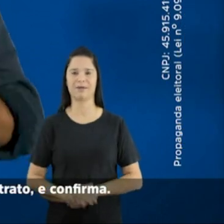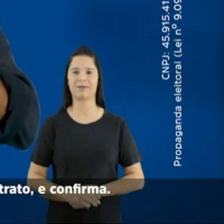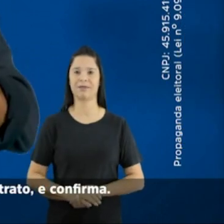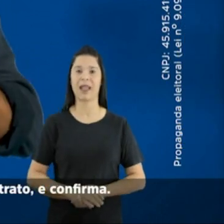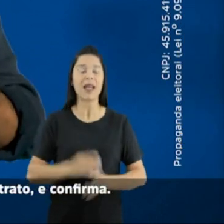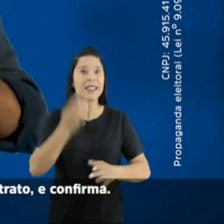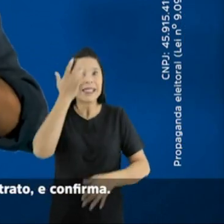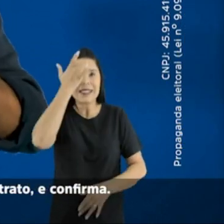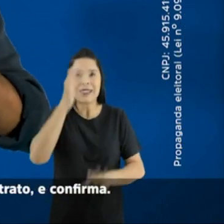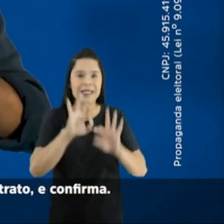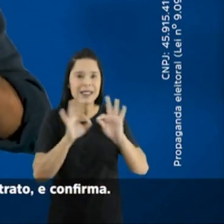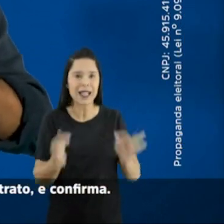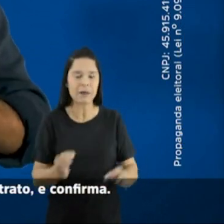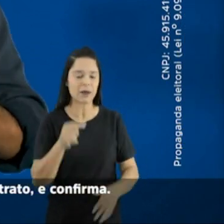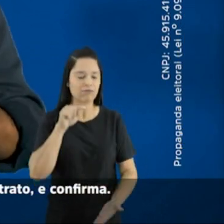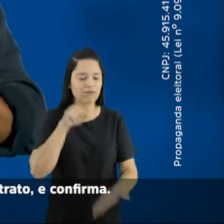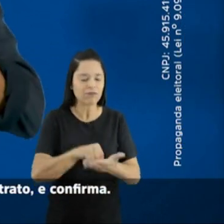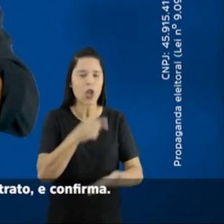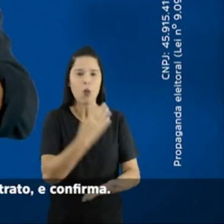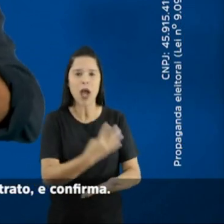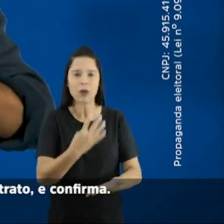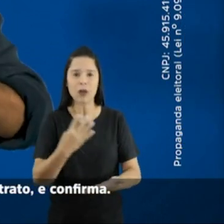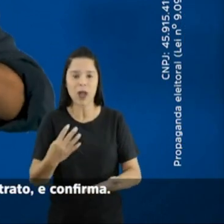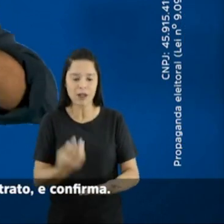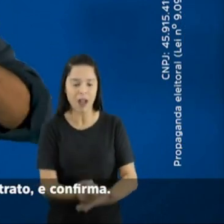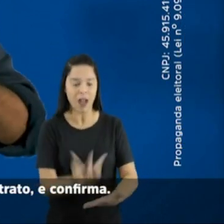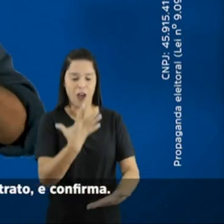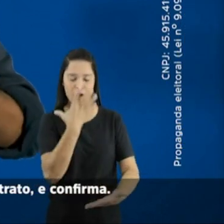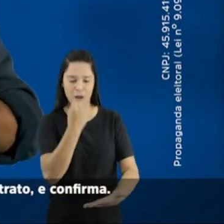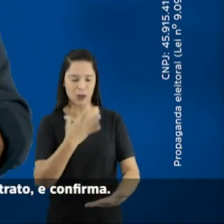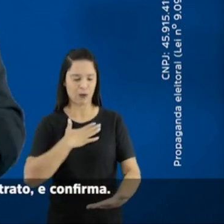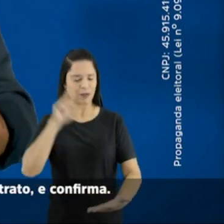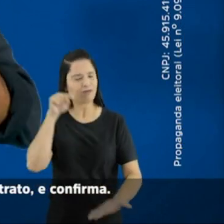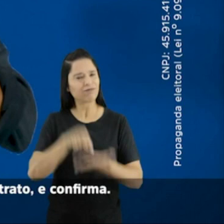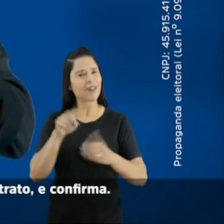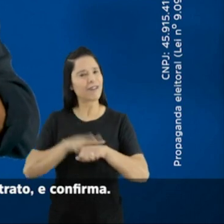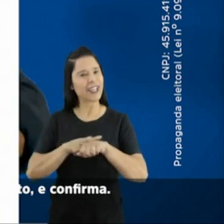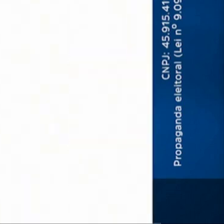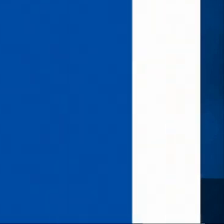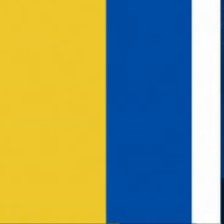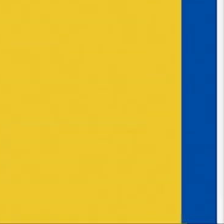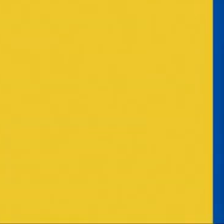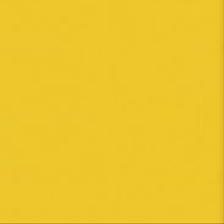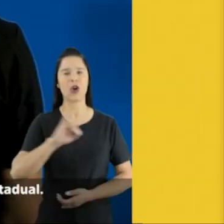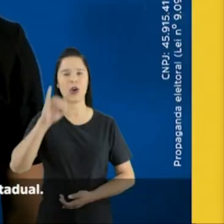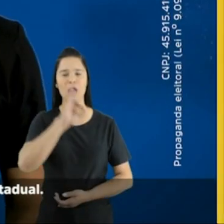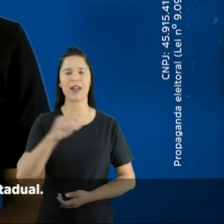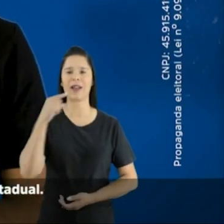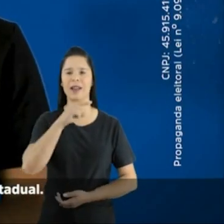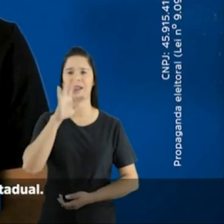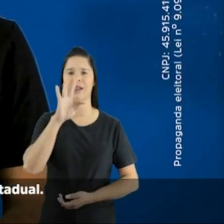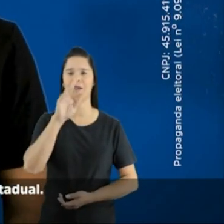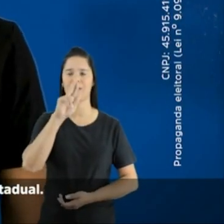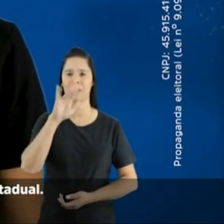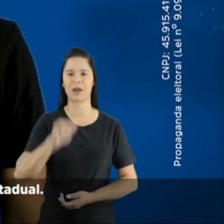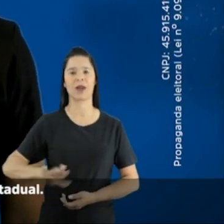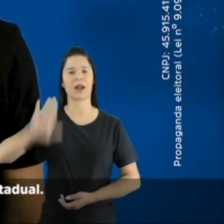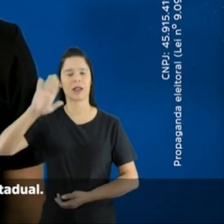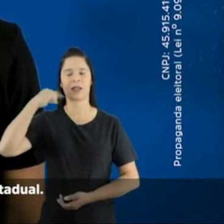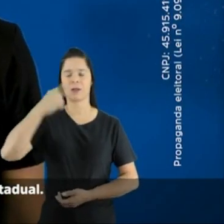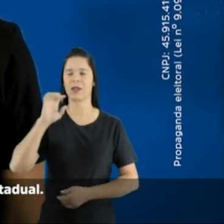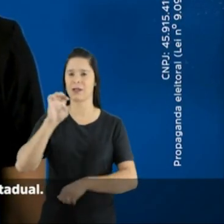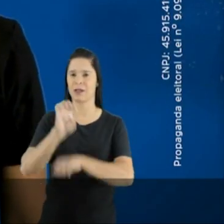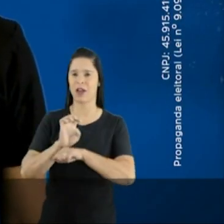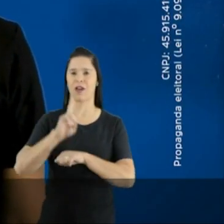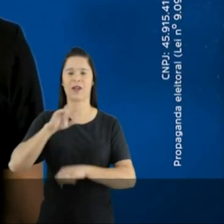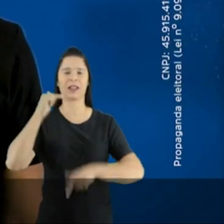Arnaldo. 44444. Aperte o 4 até aparecer o retrato e confirma. Olá pessoal, sou Fabiano Pinto, candidato a